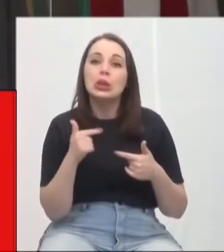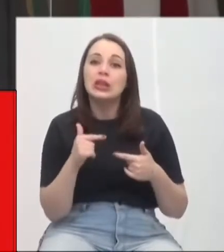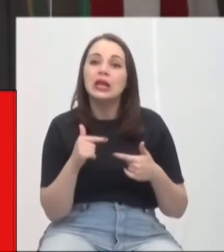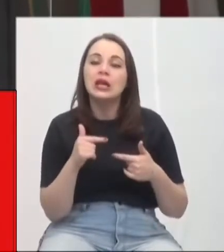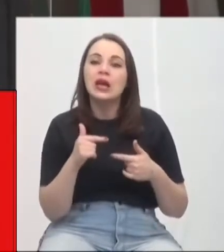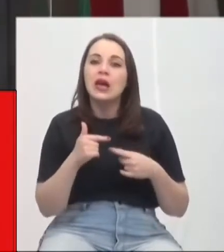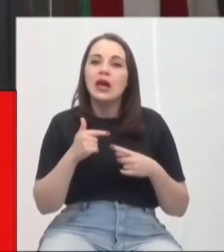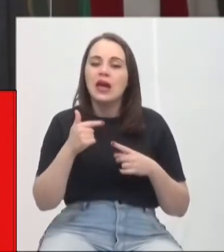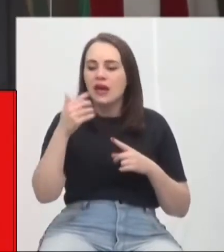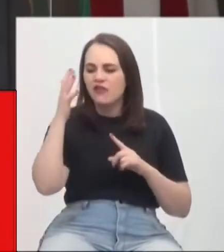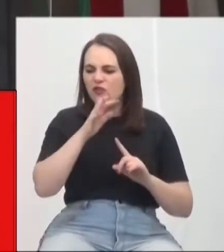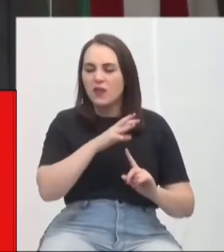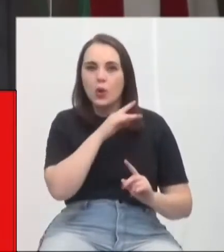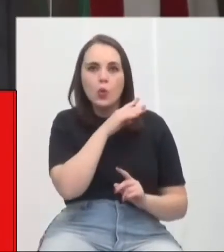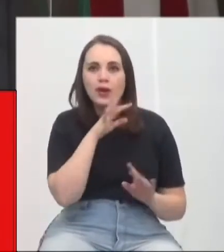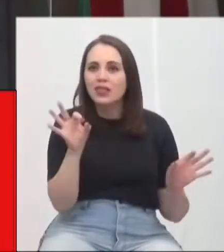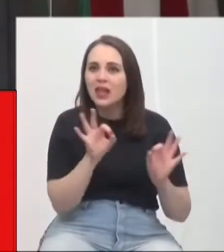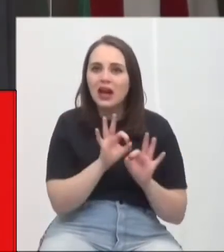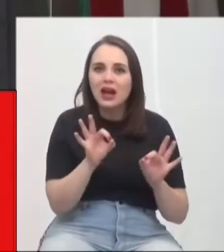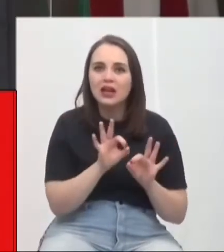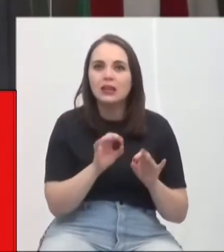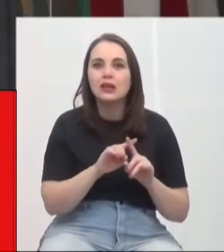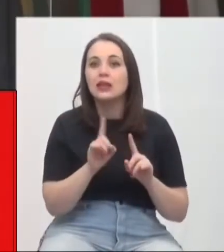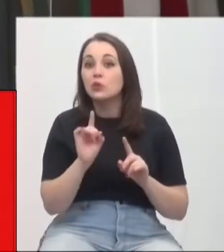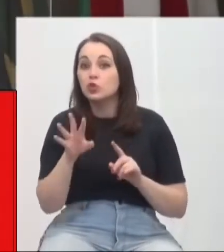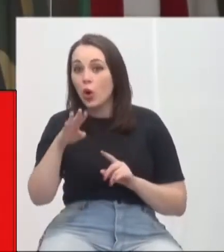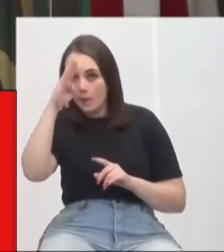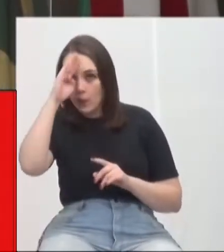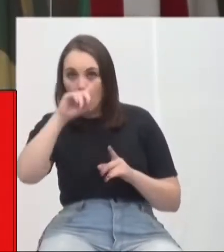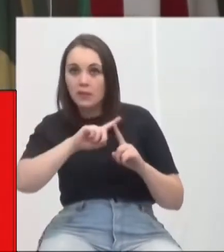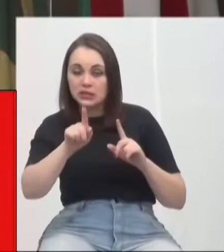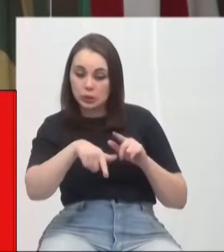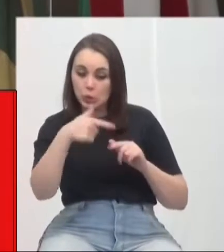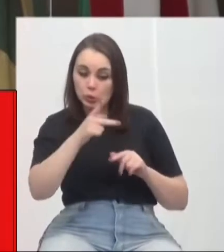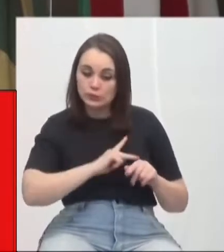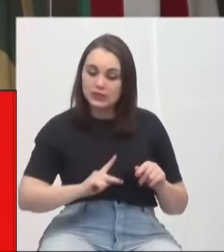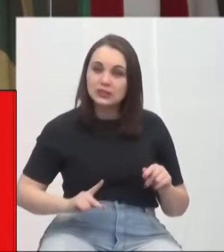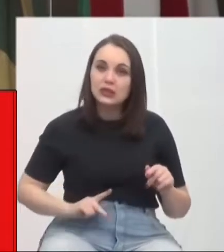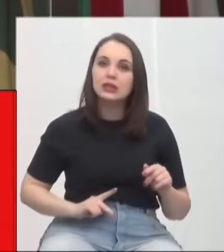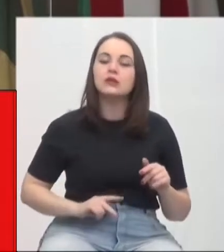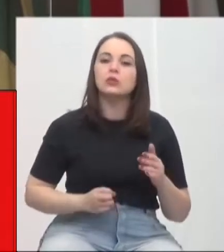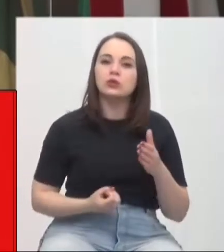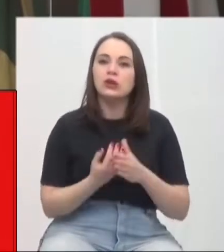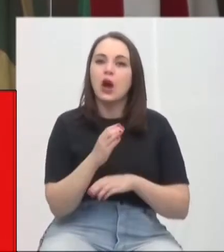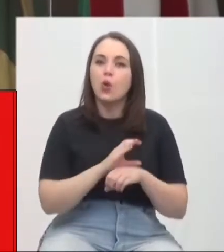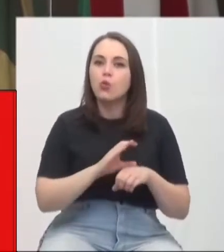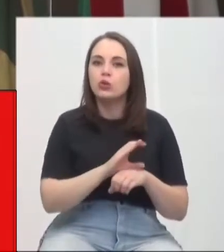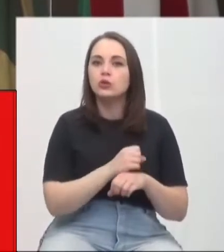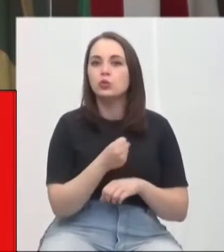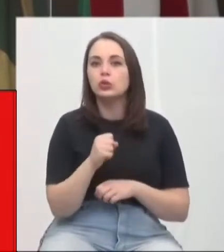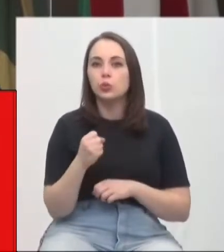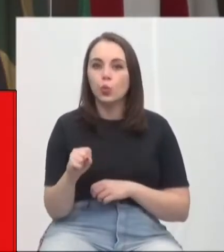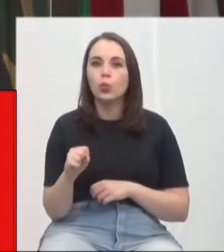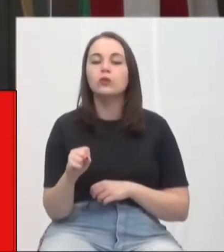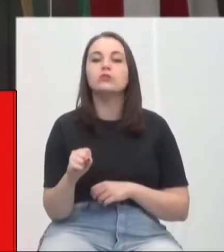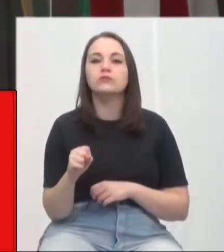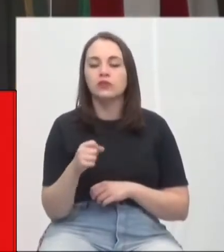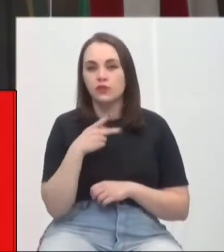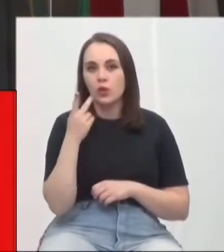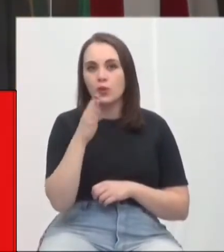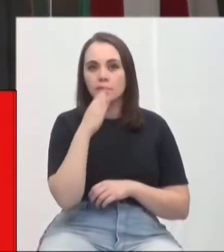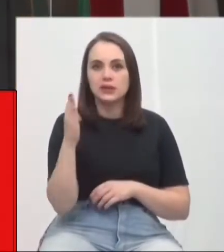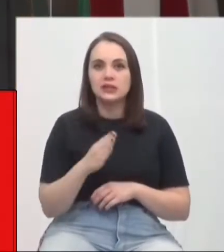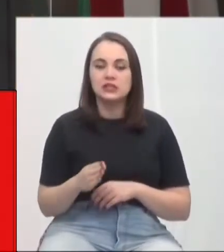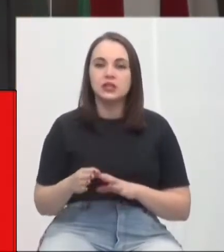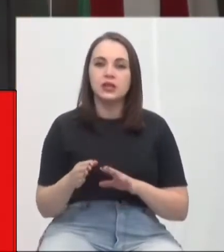porque temos liberdade. Vamos falar desse governo, governos também anteriores, desde a Constituição de 88, estabeleceu o Brasil como